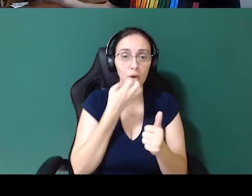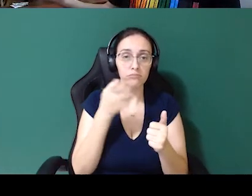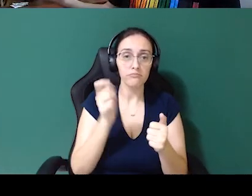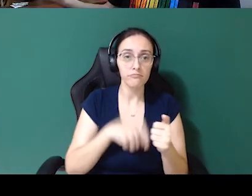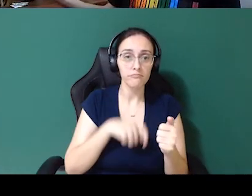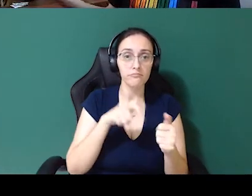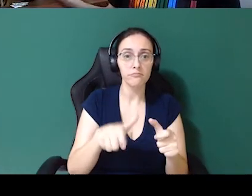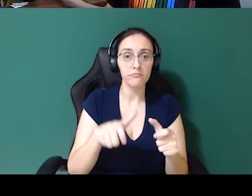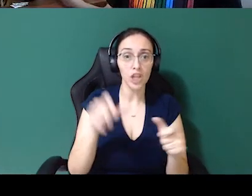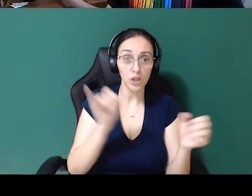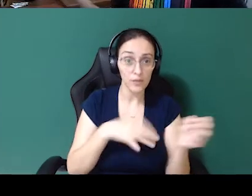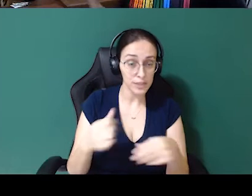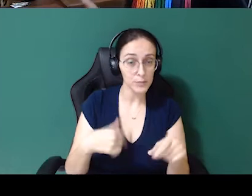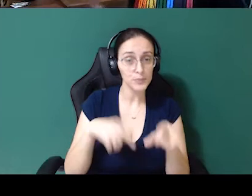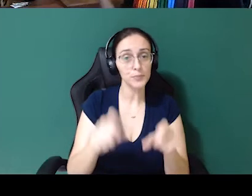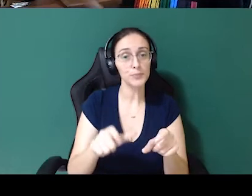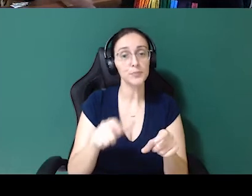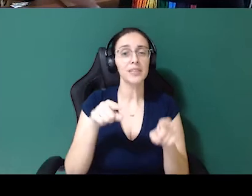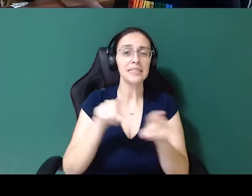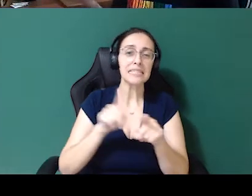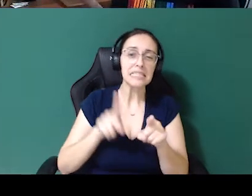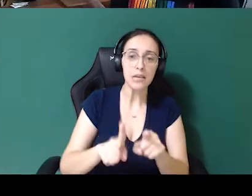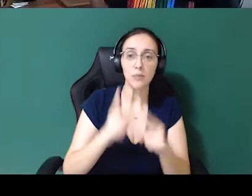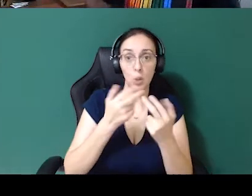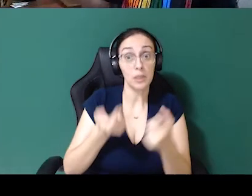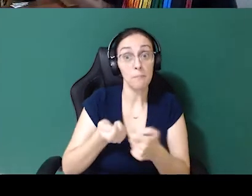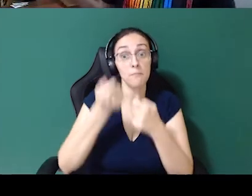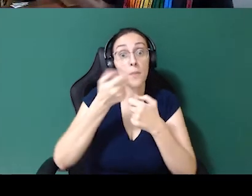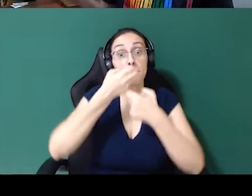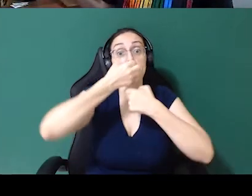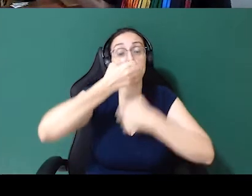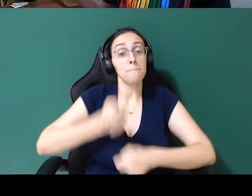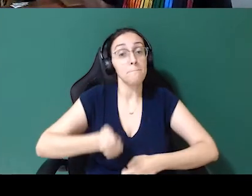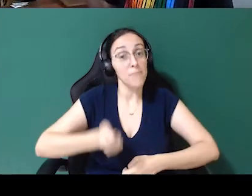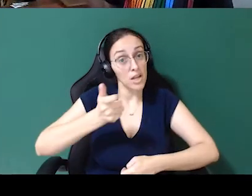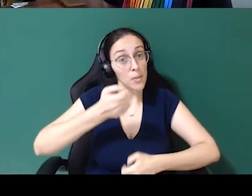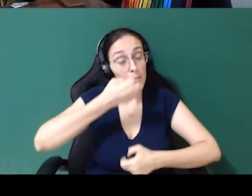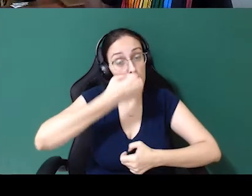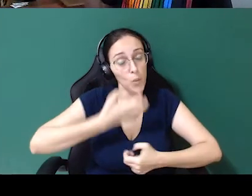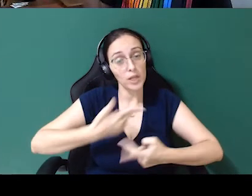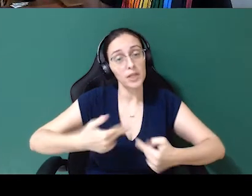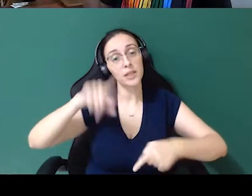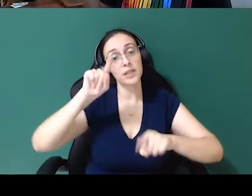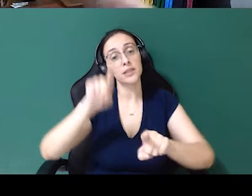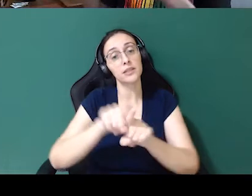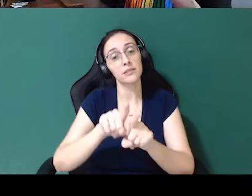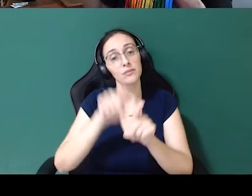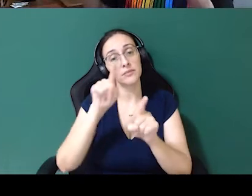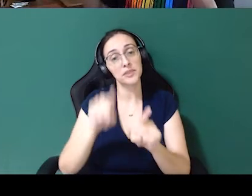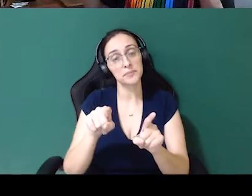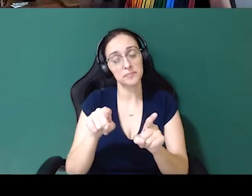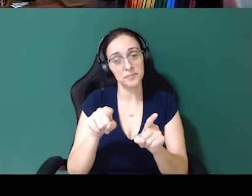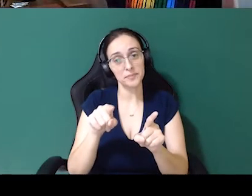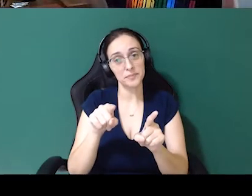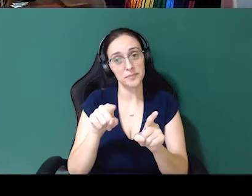a ter inovação. essa inovação sempre traz um benefício e é esse benefício que a gente quer trazer para